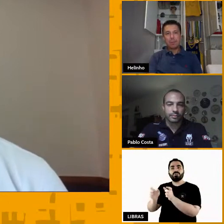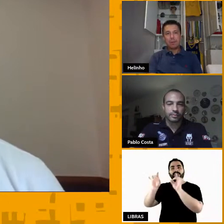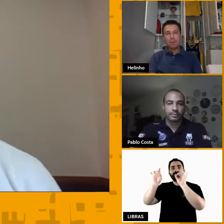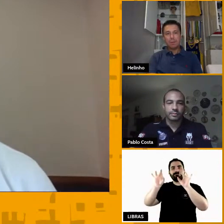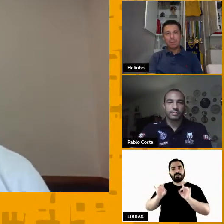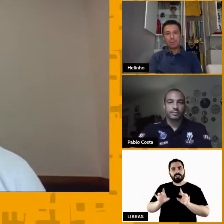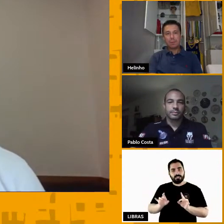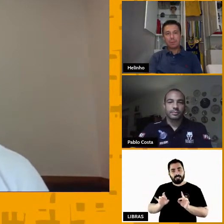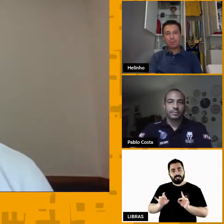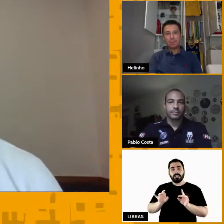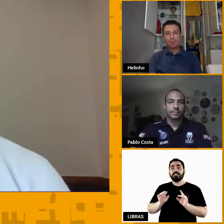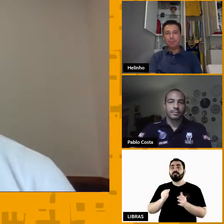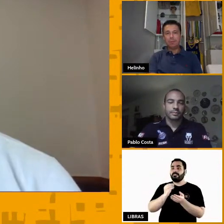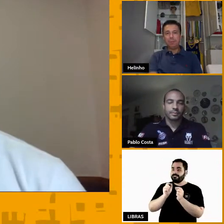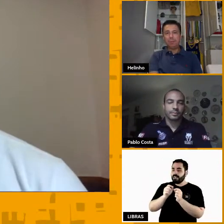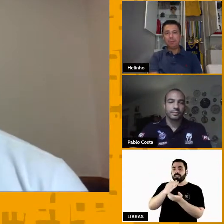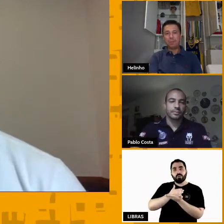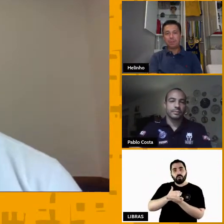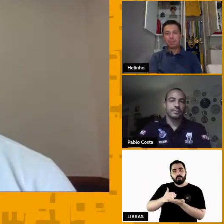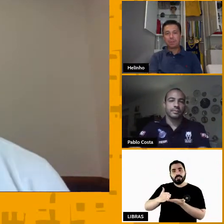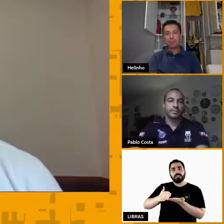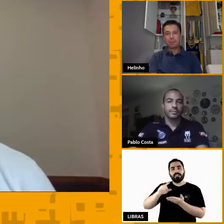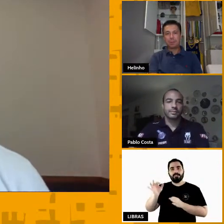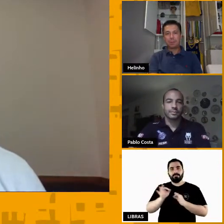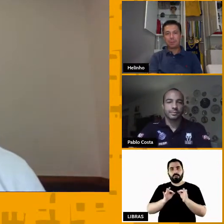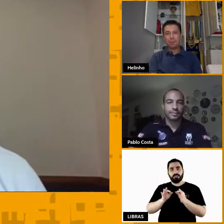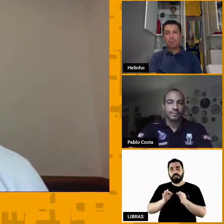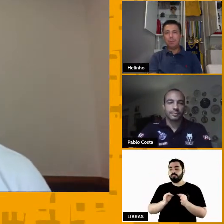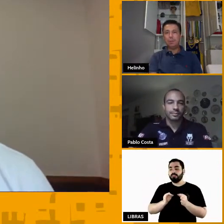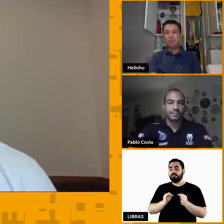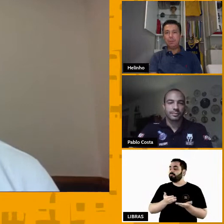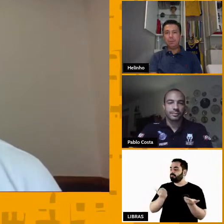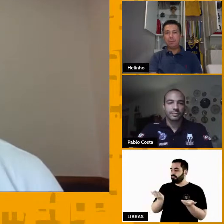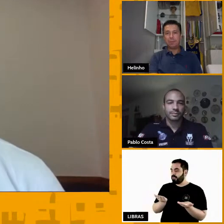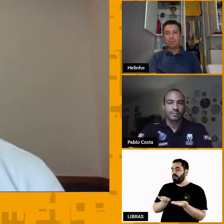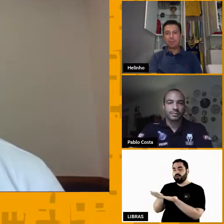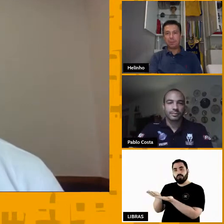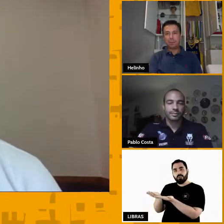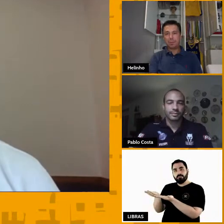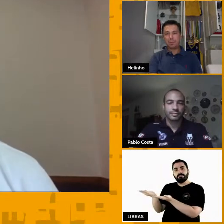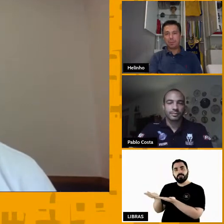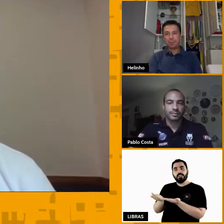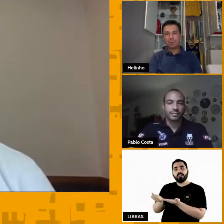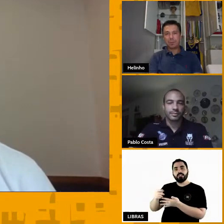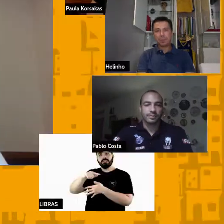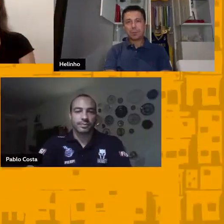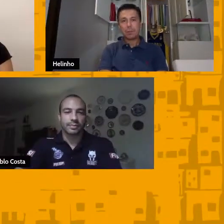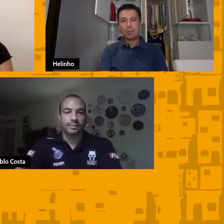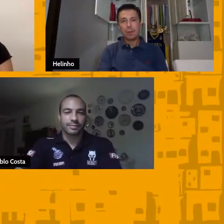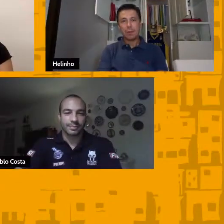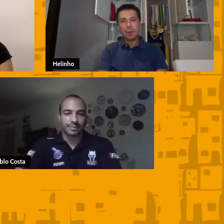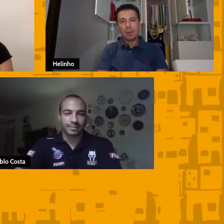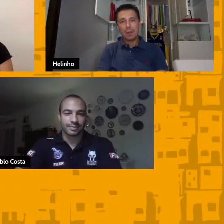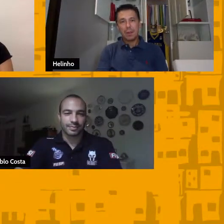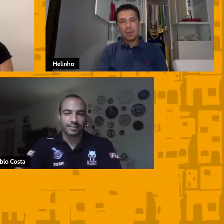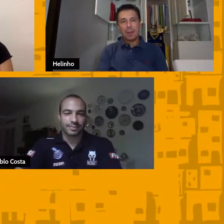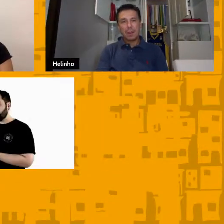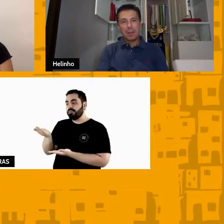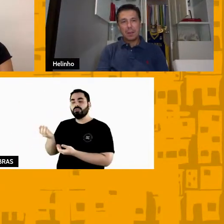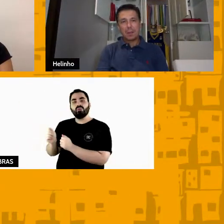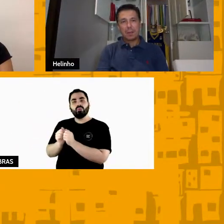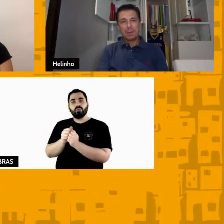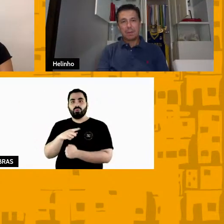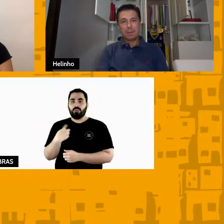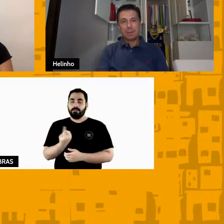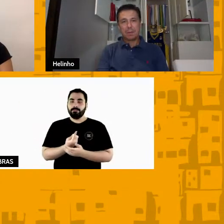começar de verdade hoje. Estão conosco aqui a Paula Corsacas, o Elinho e o Pablo Costa. Então, antes